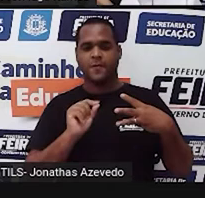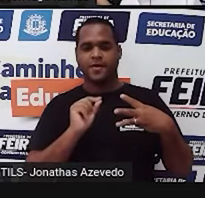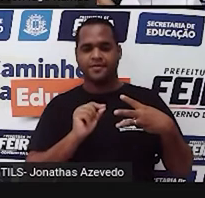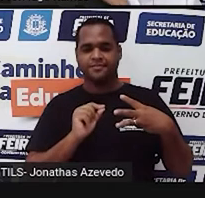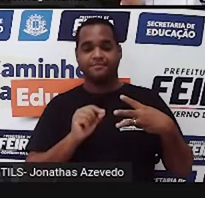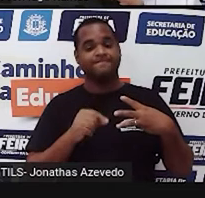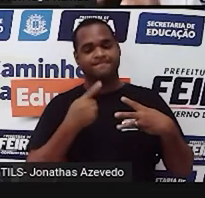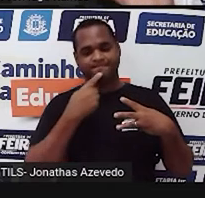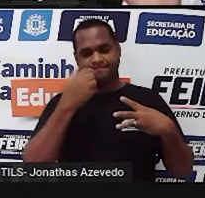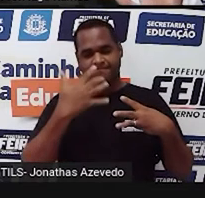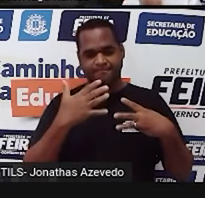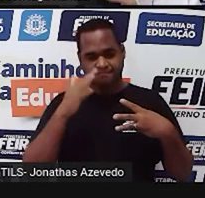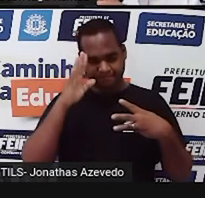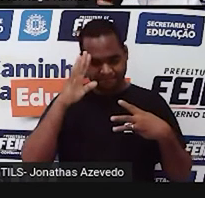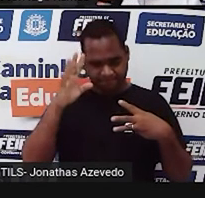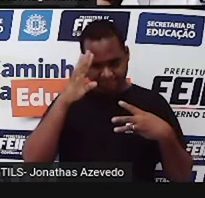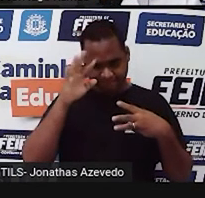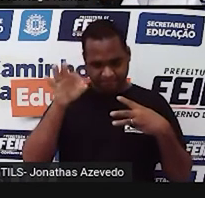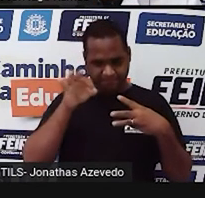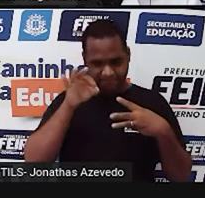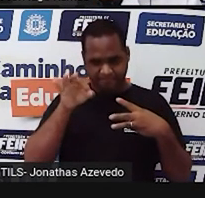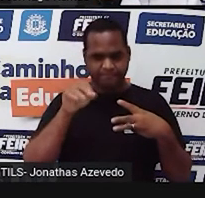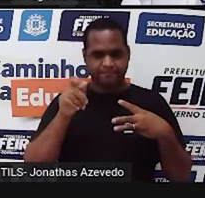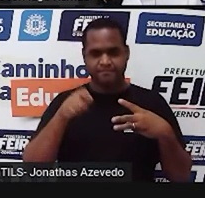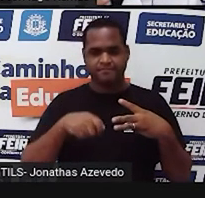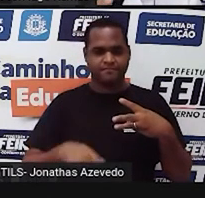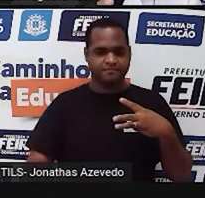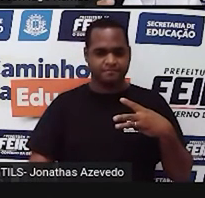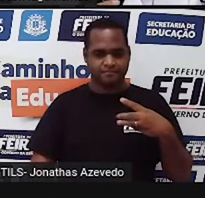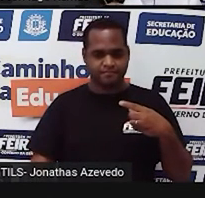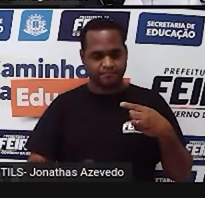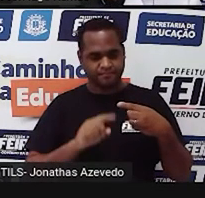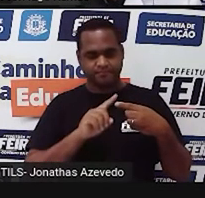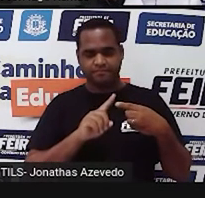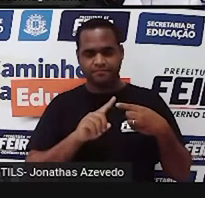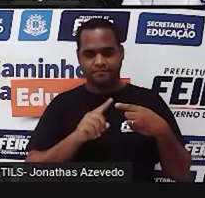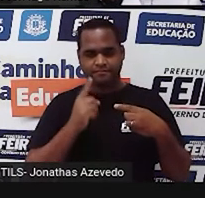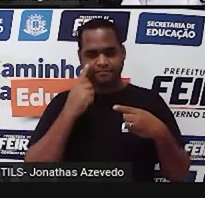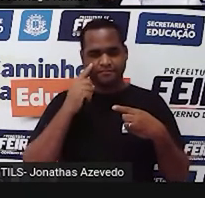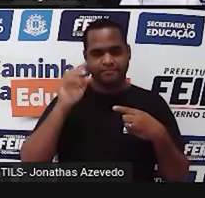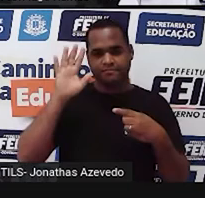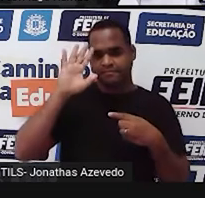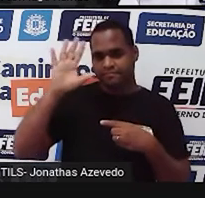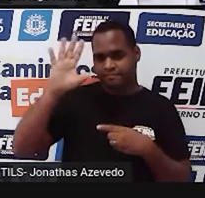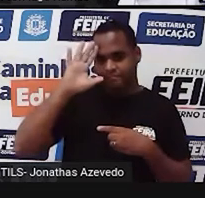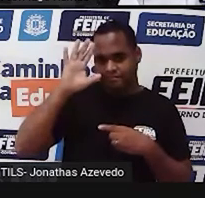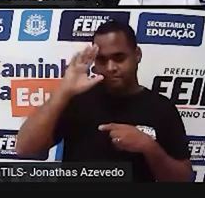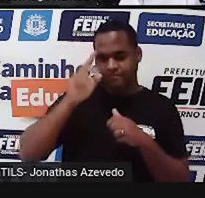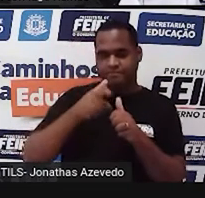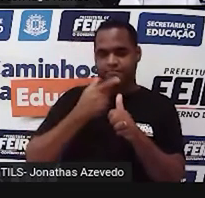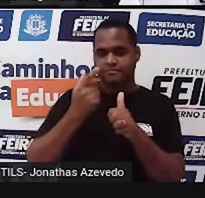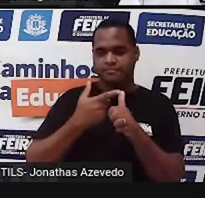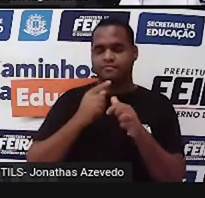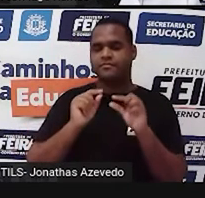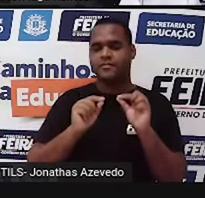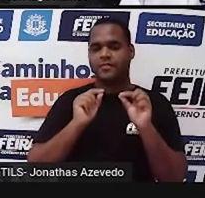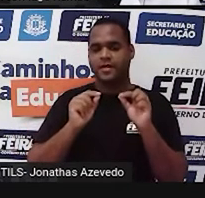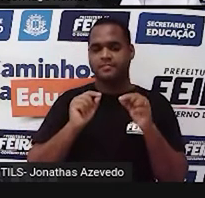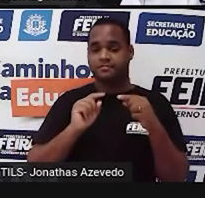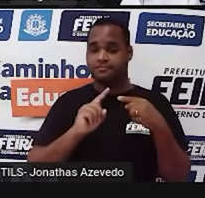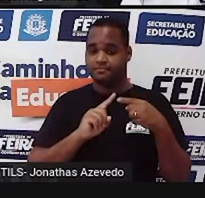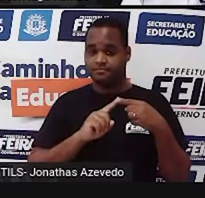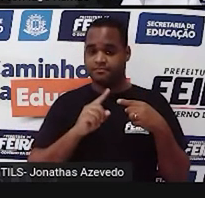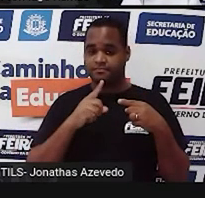gente começar a construir um raciocínio, certo? Vamos imaginar, primeiro, que